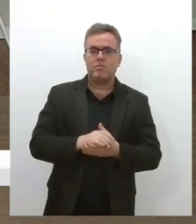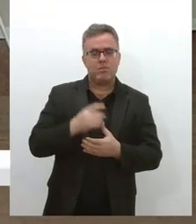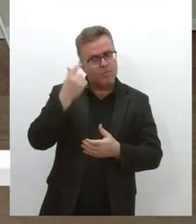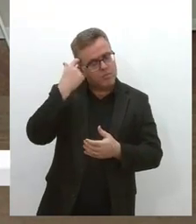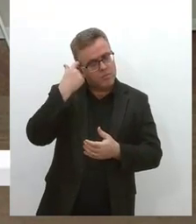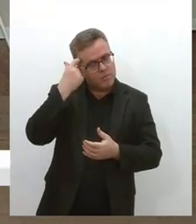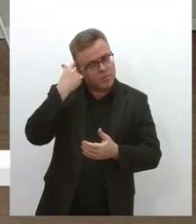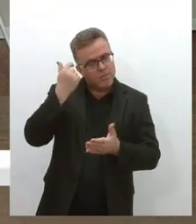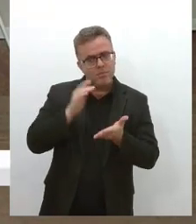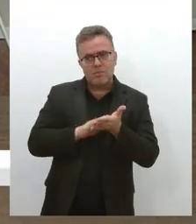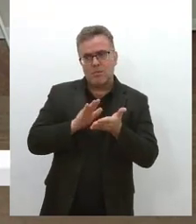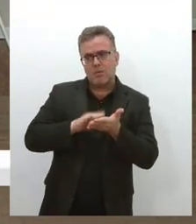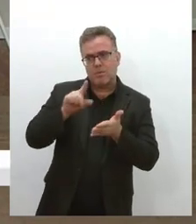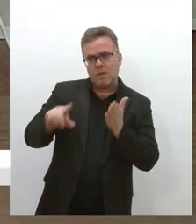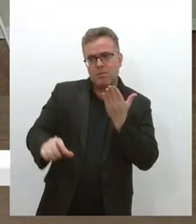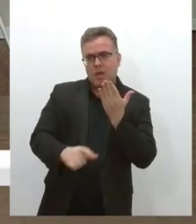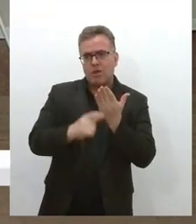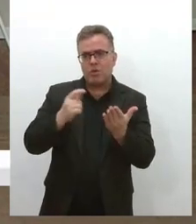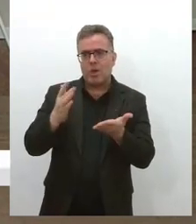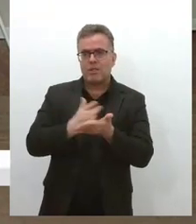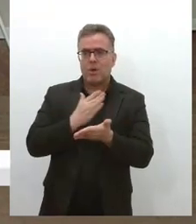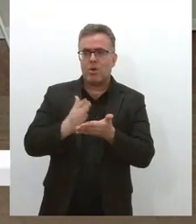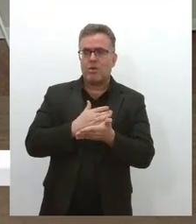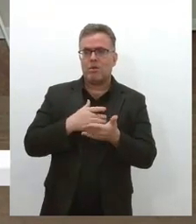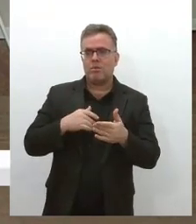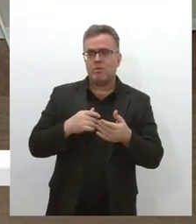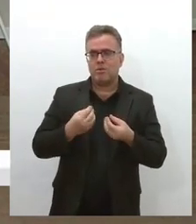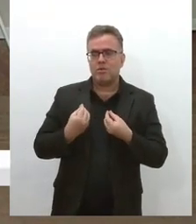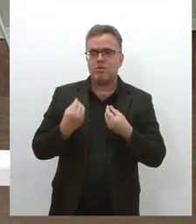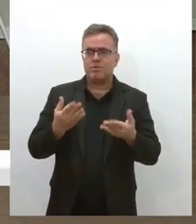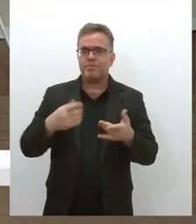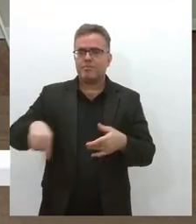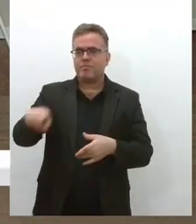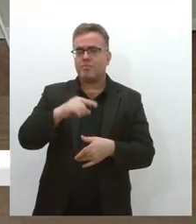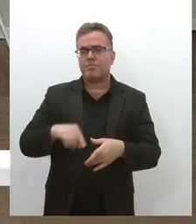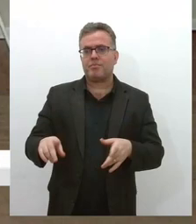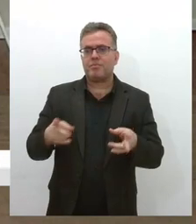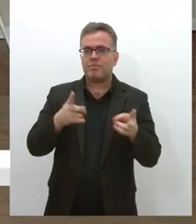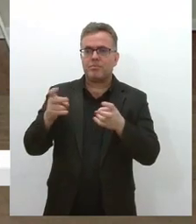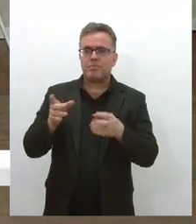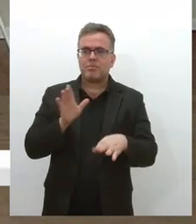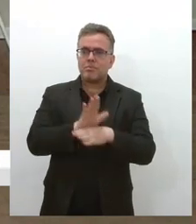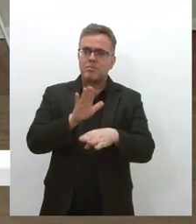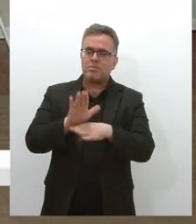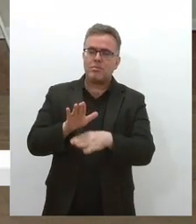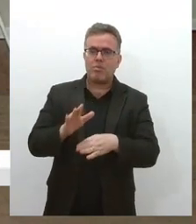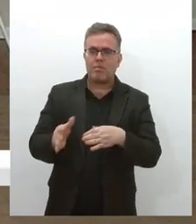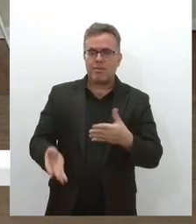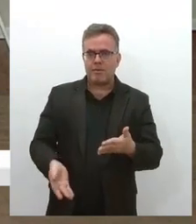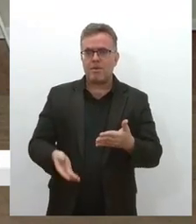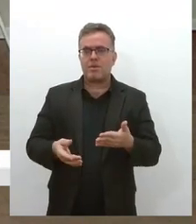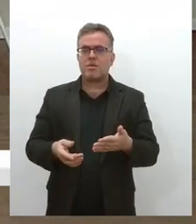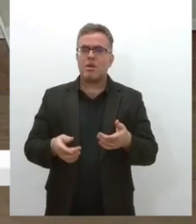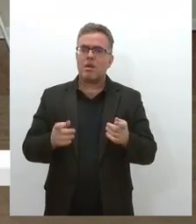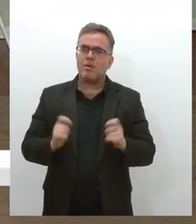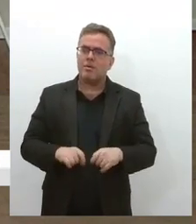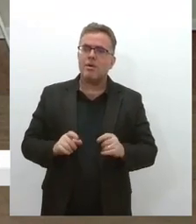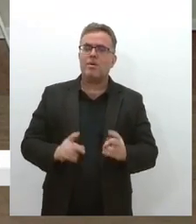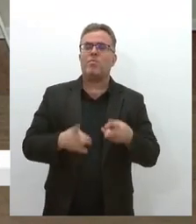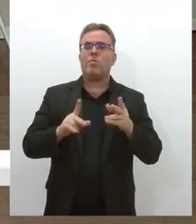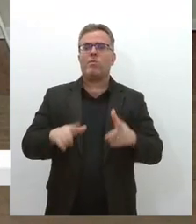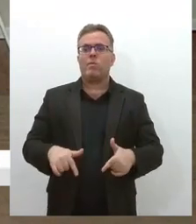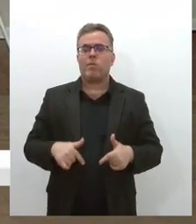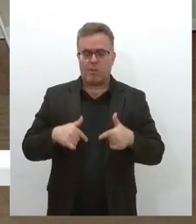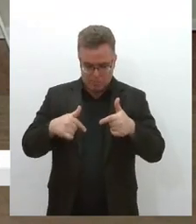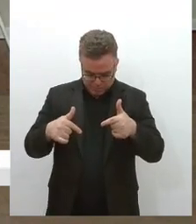sua obra, por essa contribuição aí, para essa visão e poder ajudar nesse enfrentamento desse enfrentamento